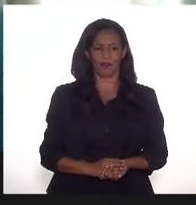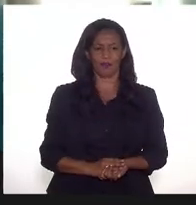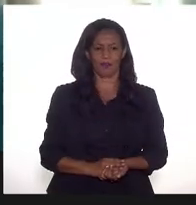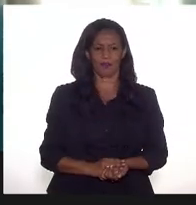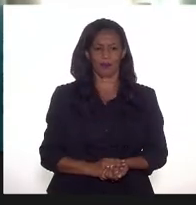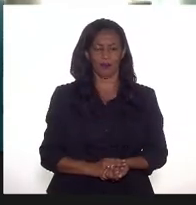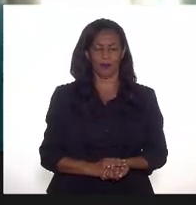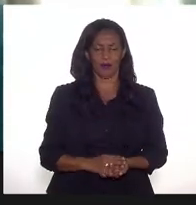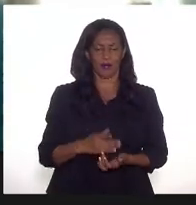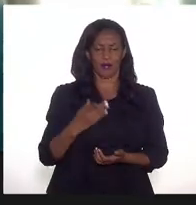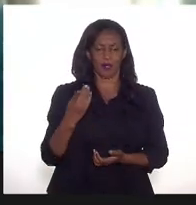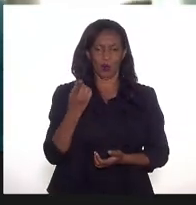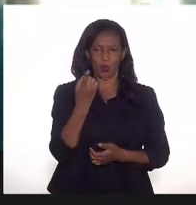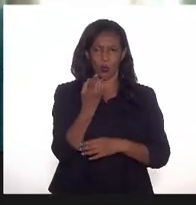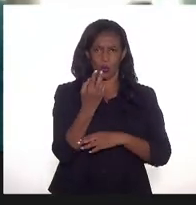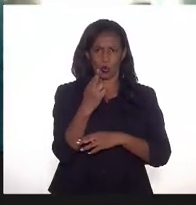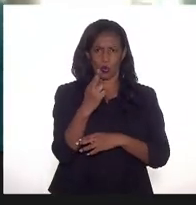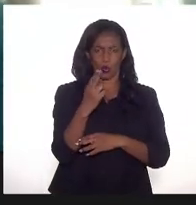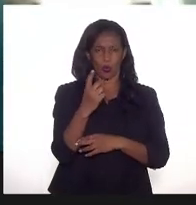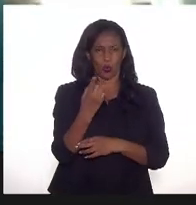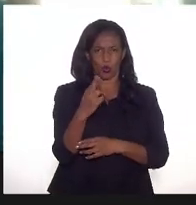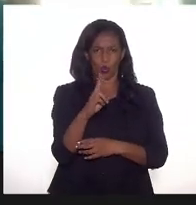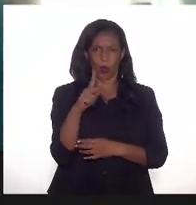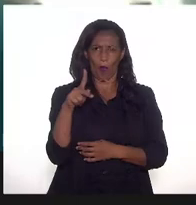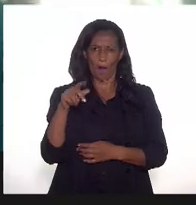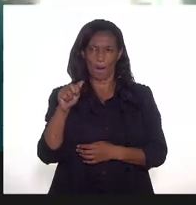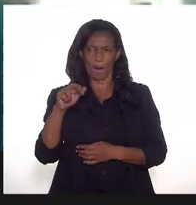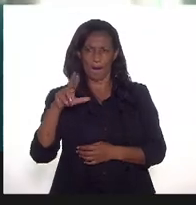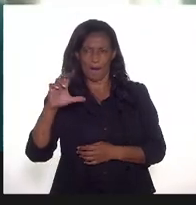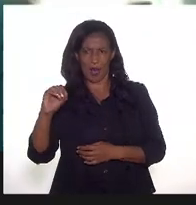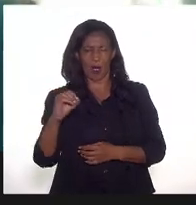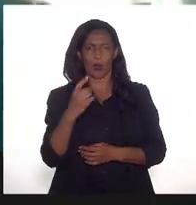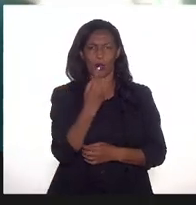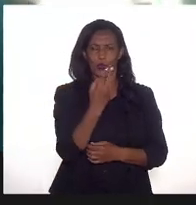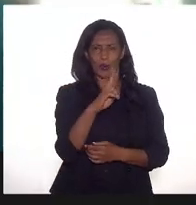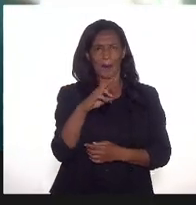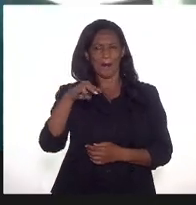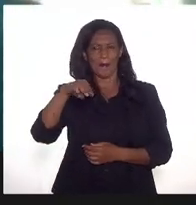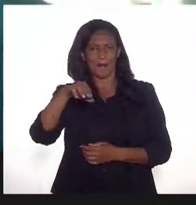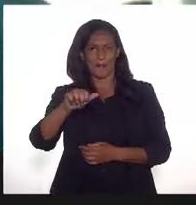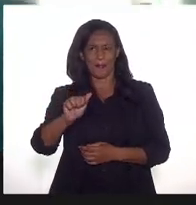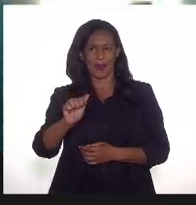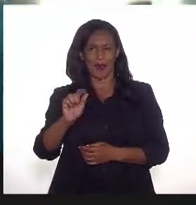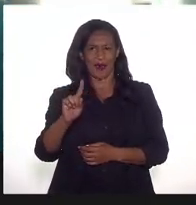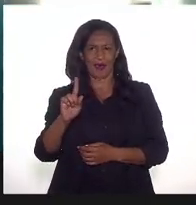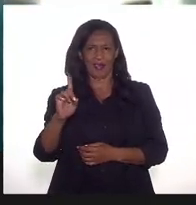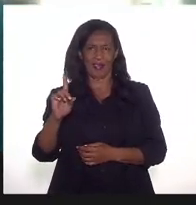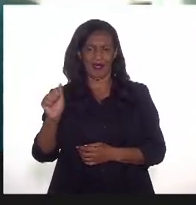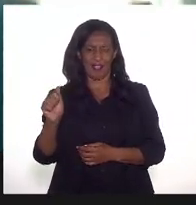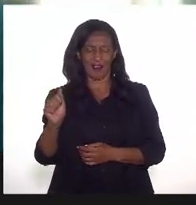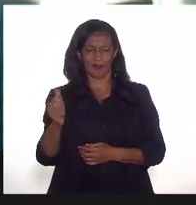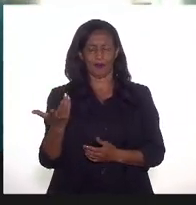procurador Paulo, doutor Paulo, Henrique, doutora Magda, os membros da NP.